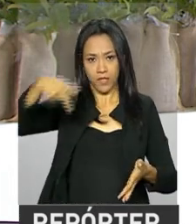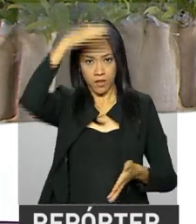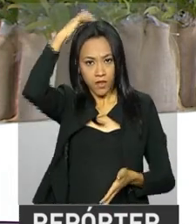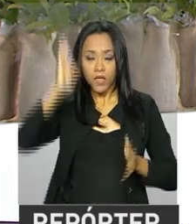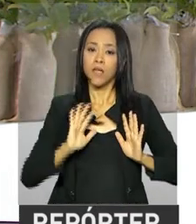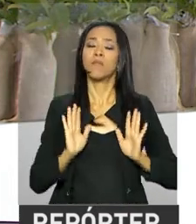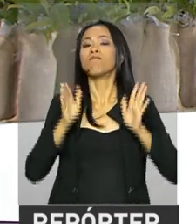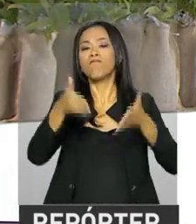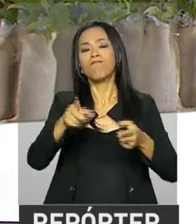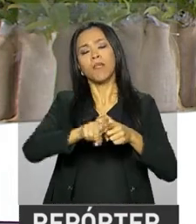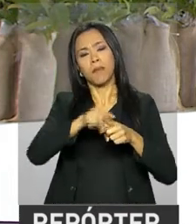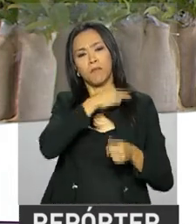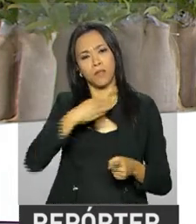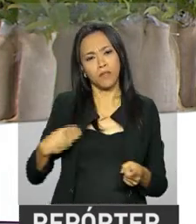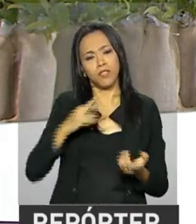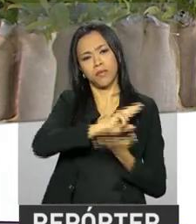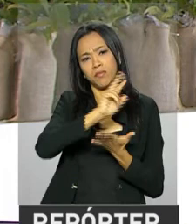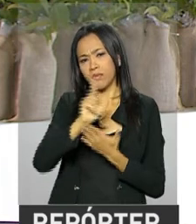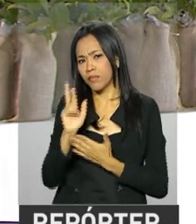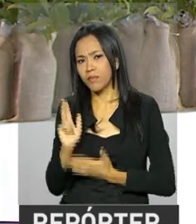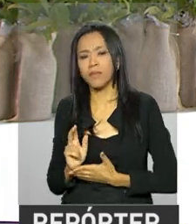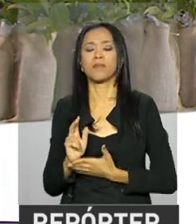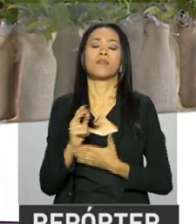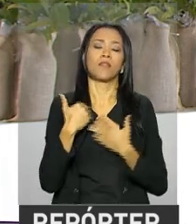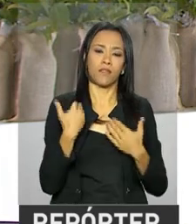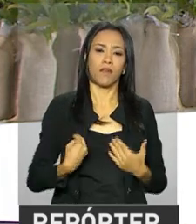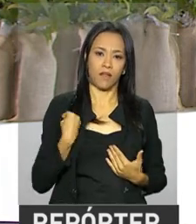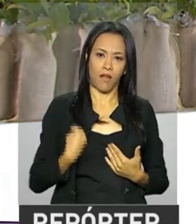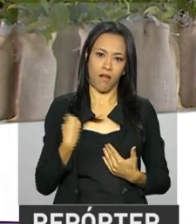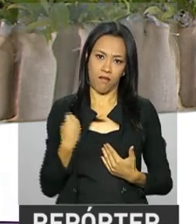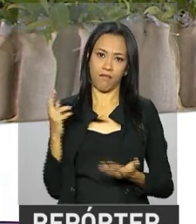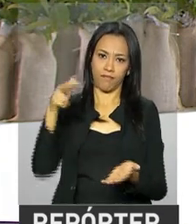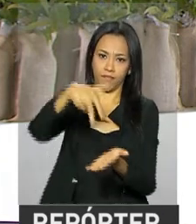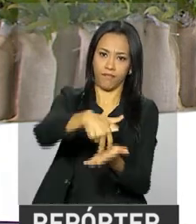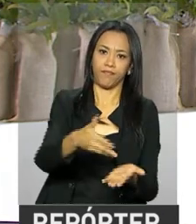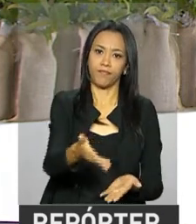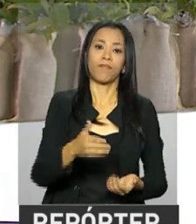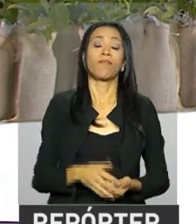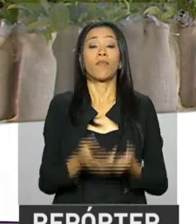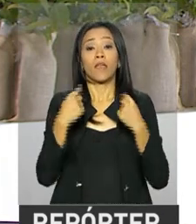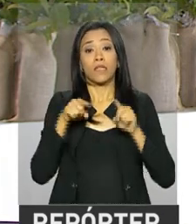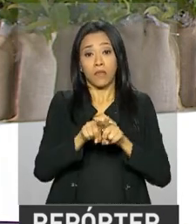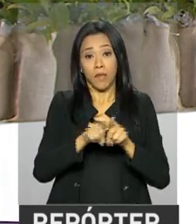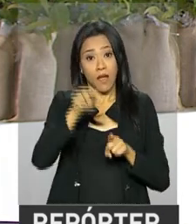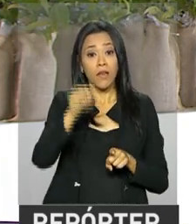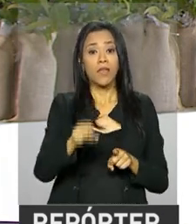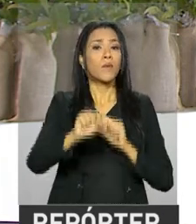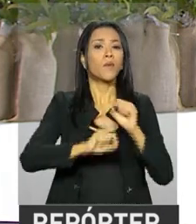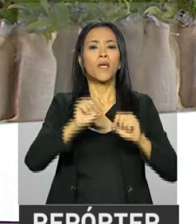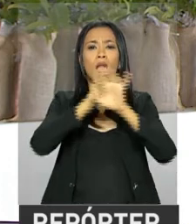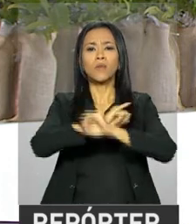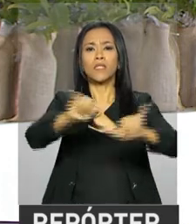ministros e outras autoridades, entre elas o ministro do Meio Ambiente, ministro Sarney Filho. Leandro, a expectativa por aqui é que sejam